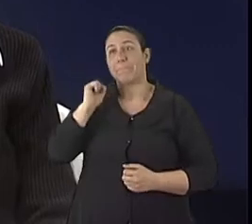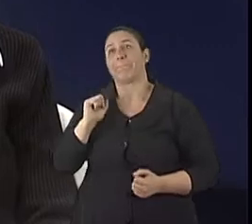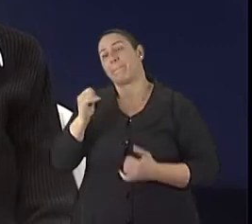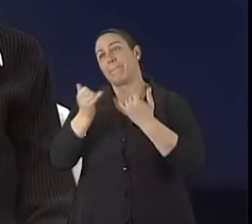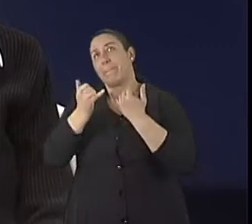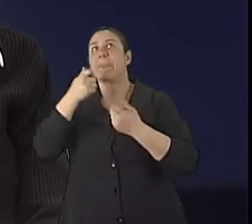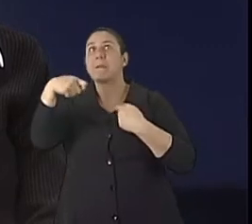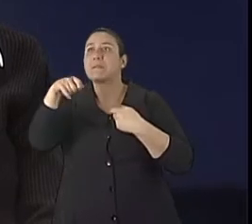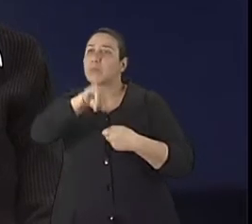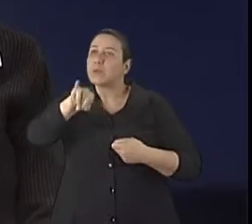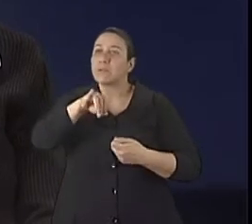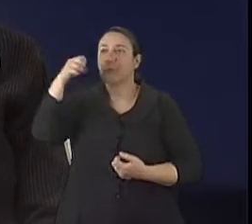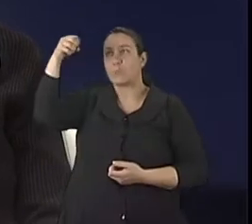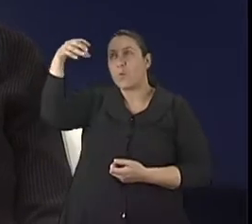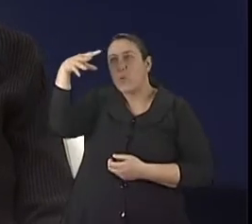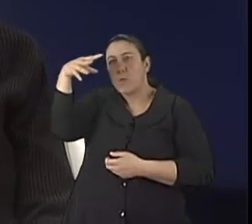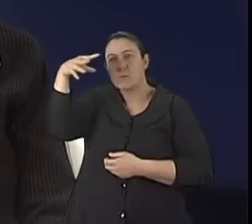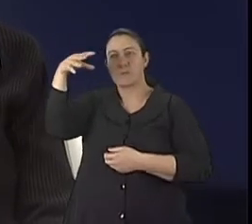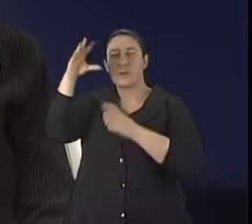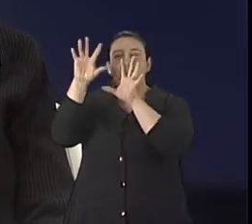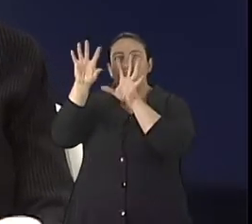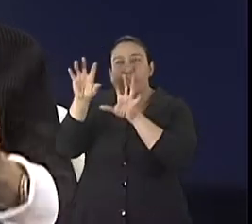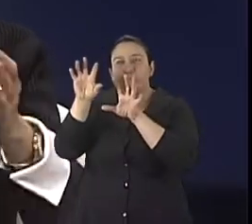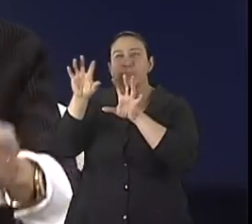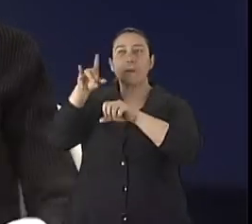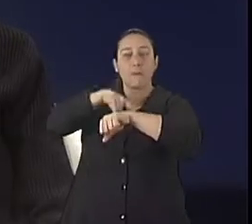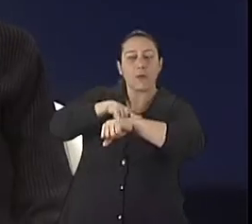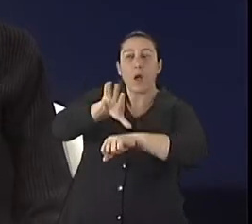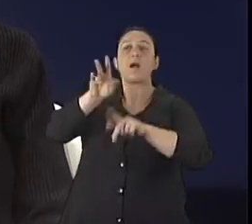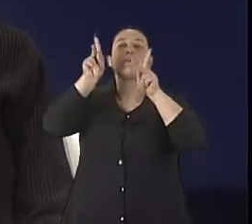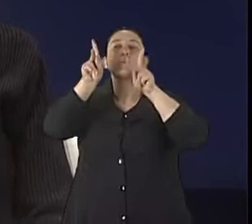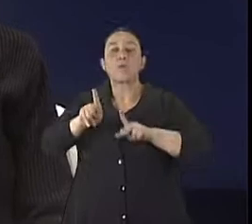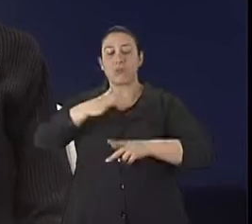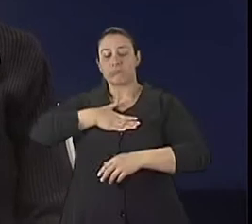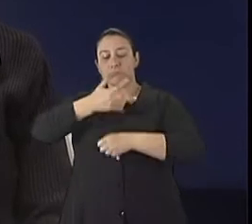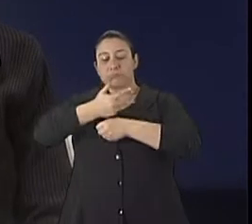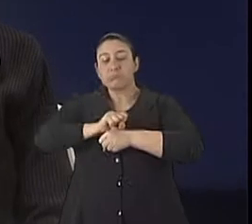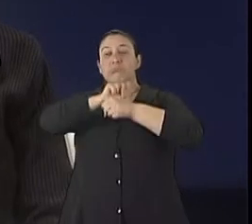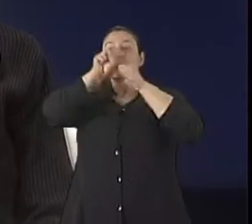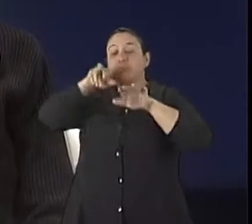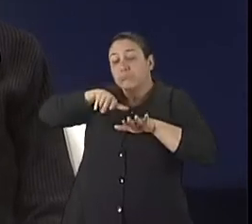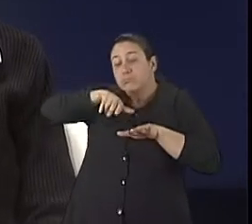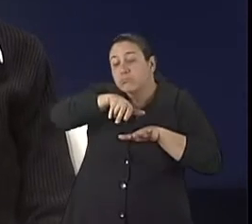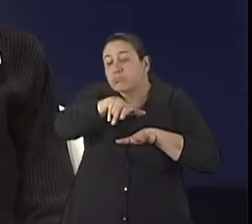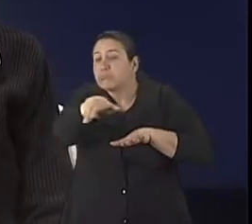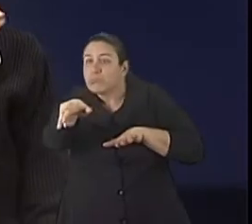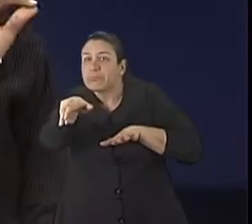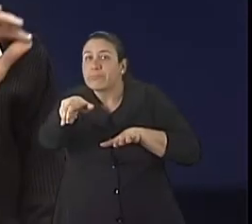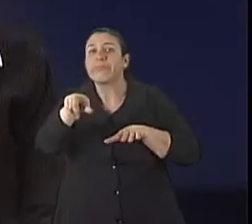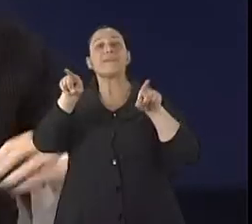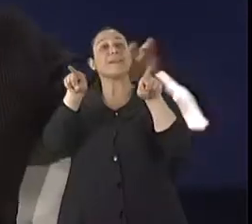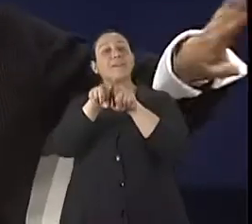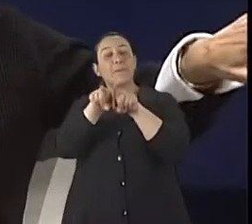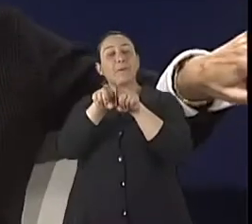de noite, né, bem clarinha no banheiro, de repente para mostrar o trajeto. Existem interruptores de luz que sinalizam